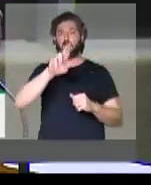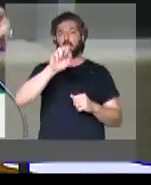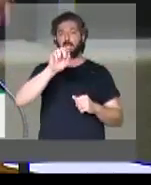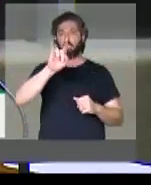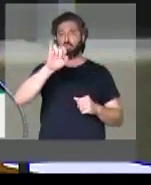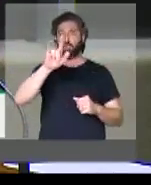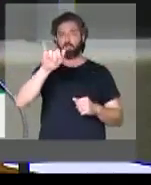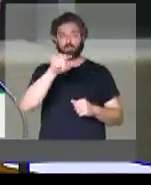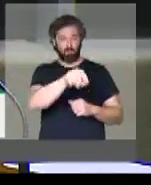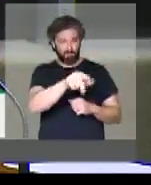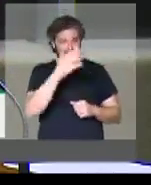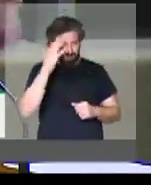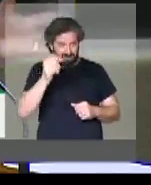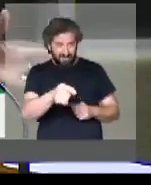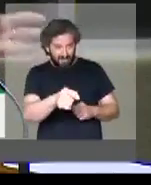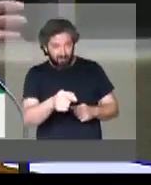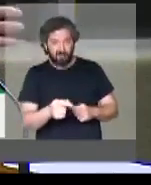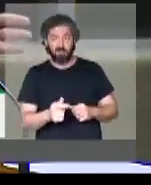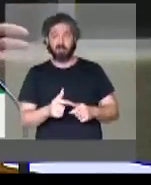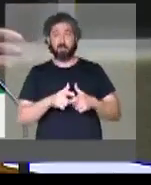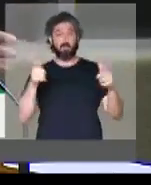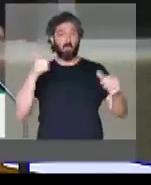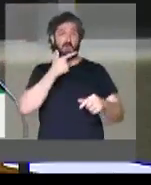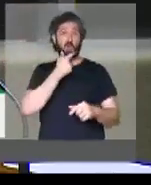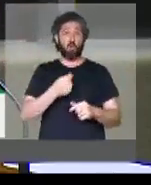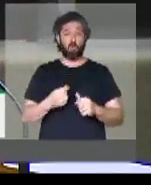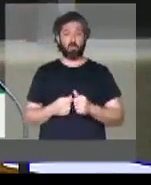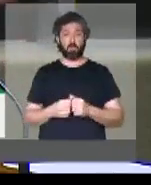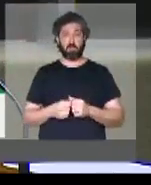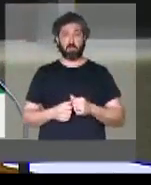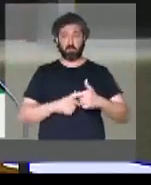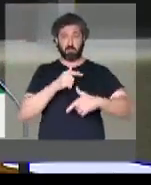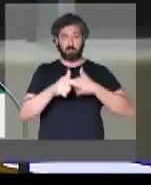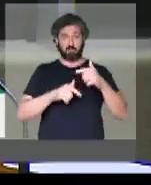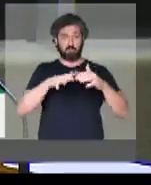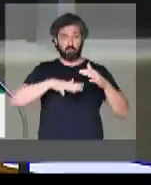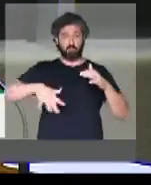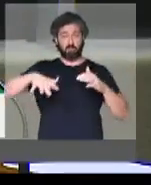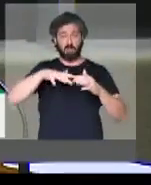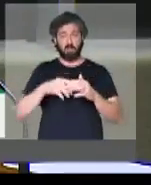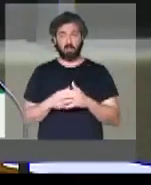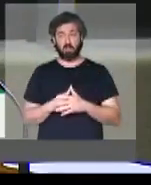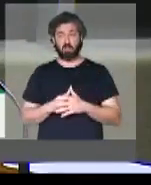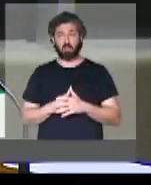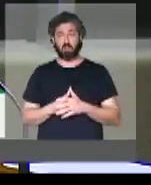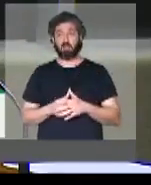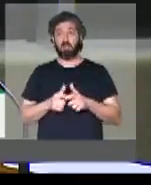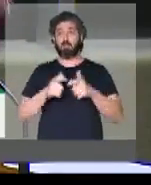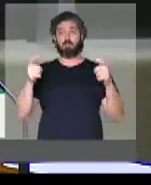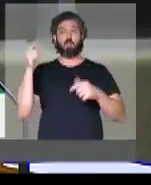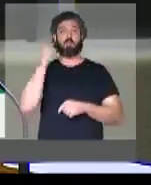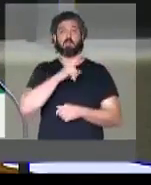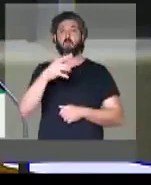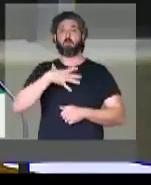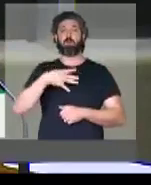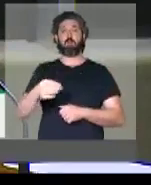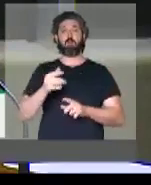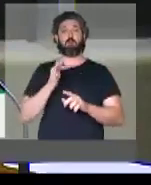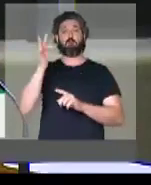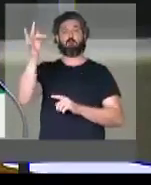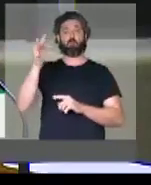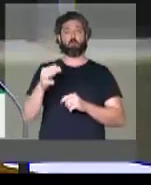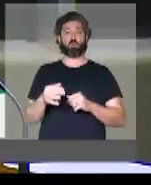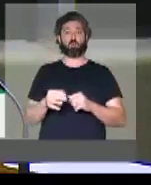excelência sabe que tem a maioria homens nesses trabalhos em geral, que muitos ficam inférteis,